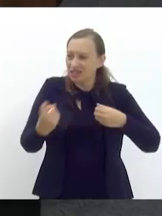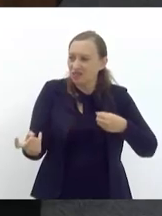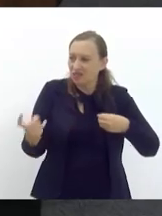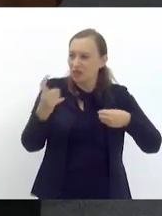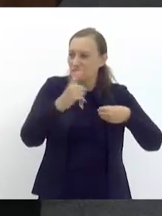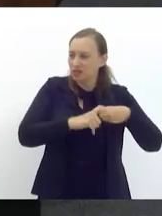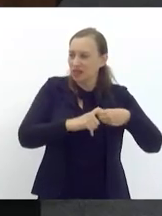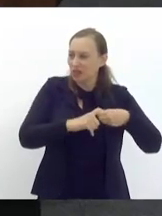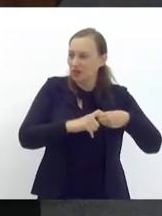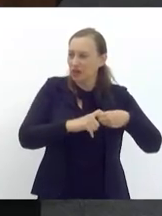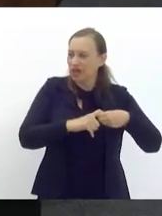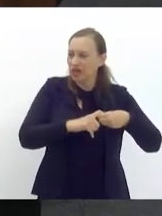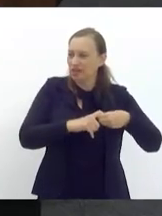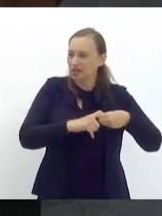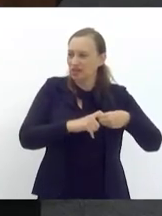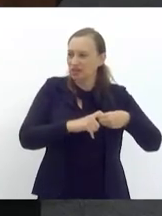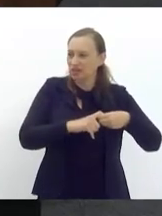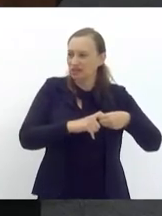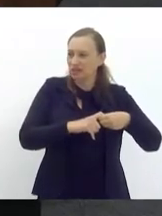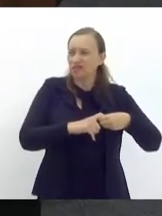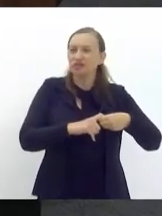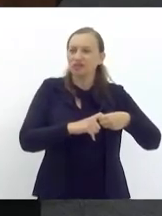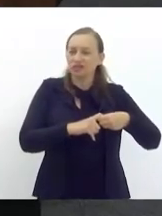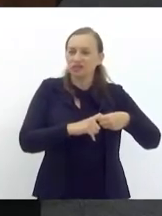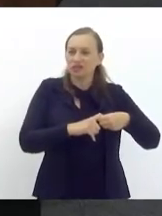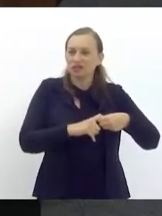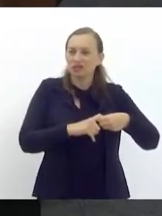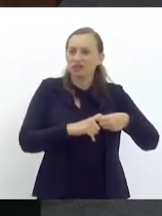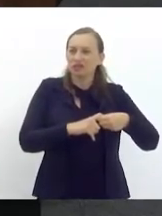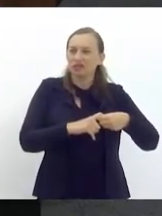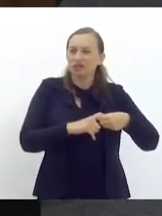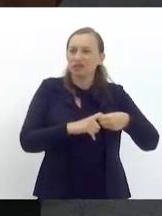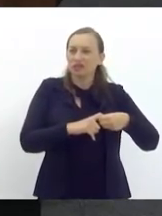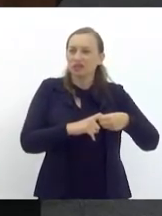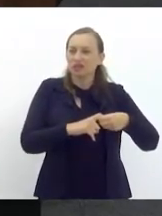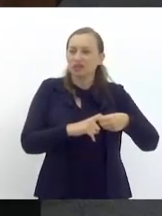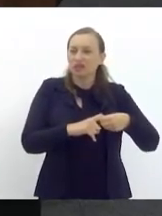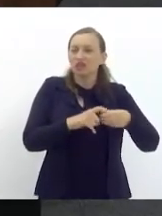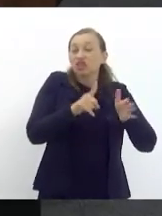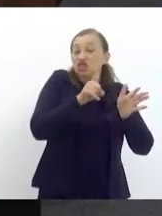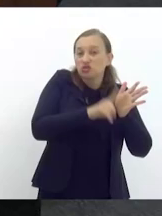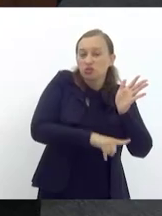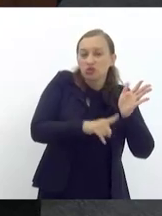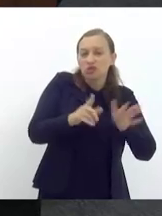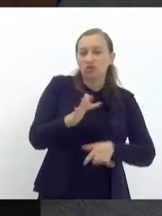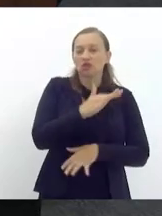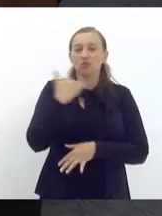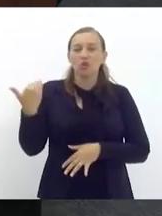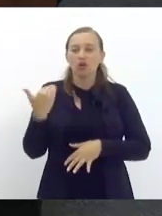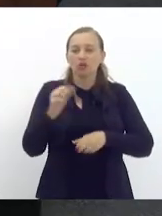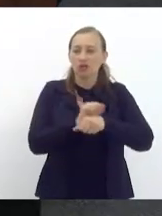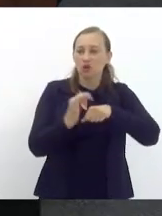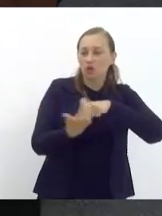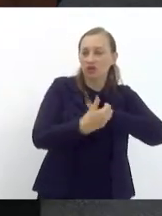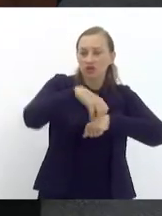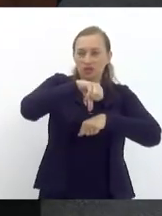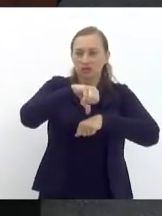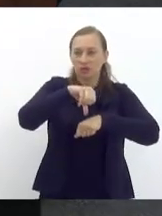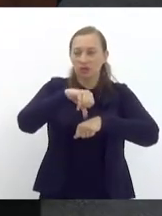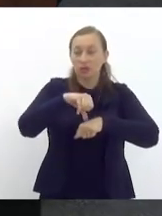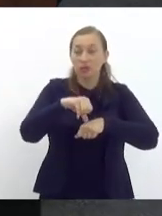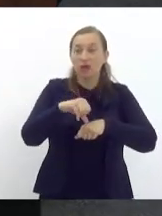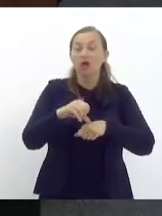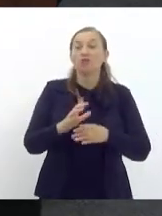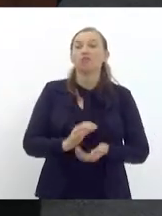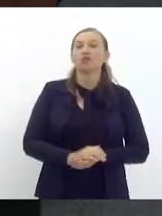o aparelho da saúde do estado para a redução de mortes na covid-19 o Brasil é